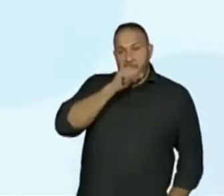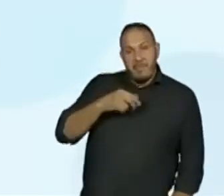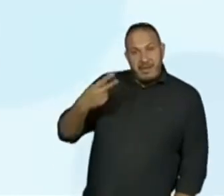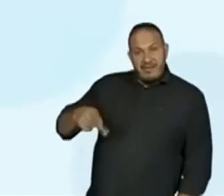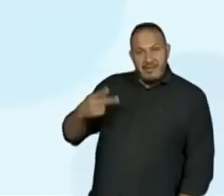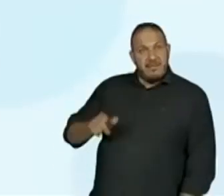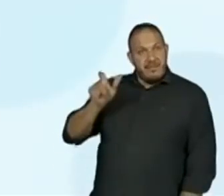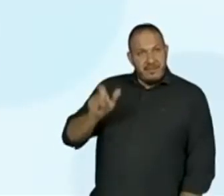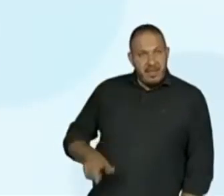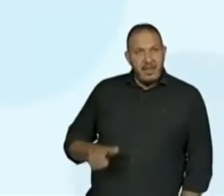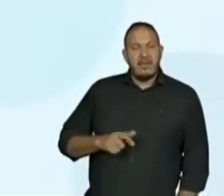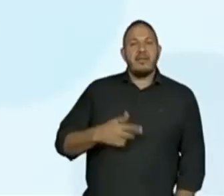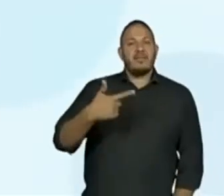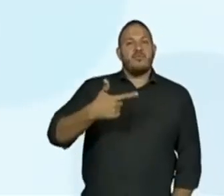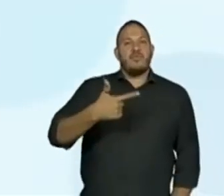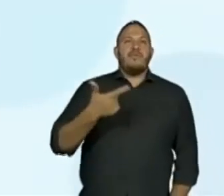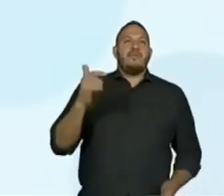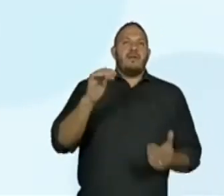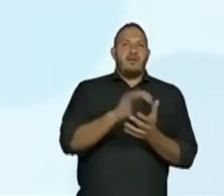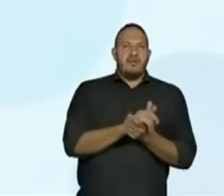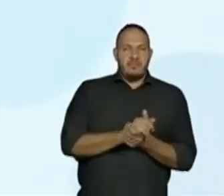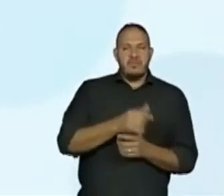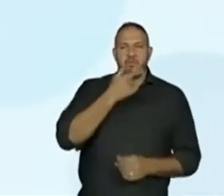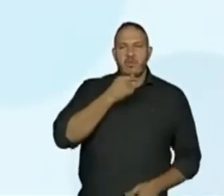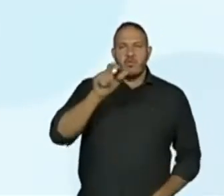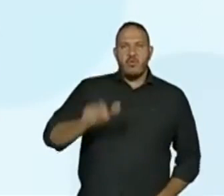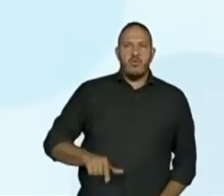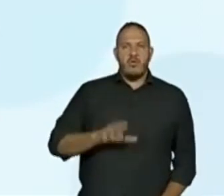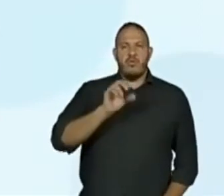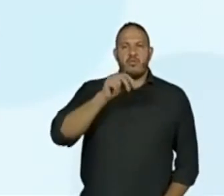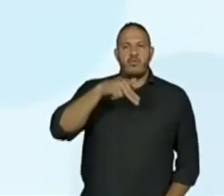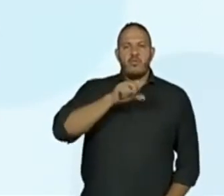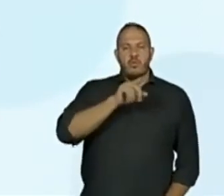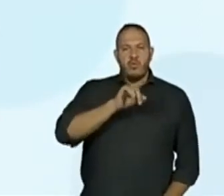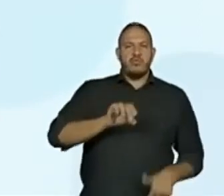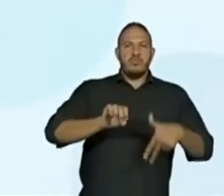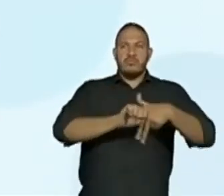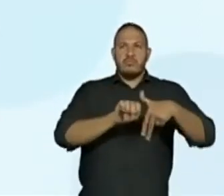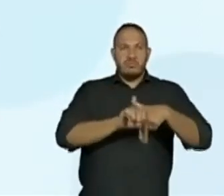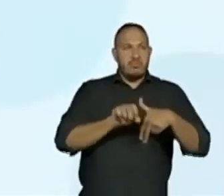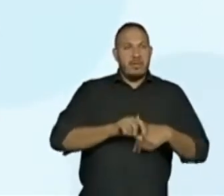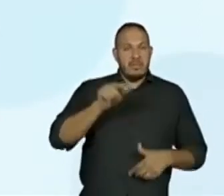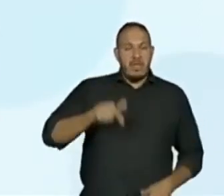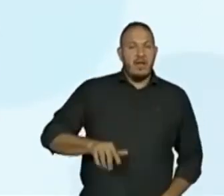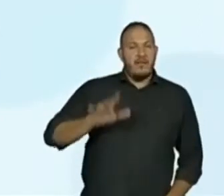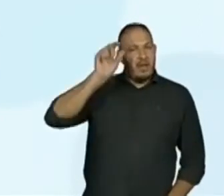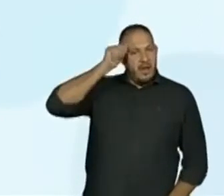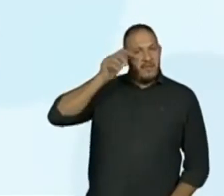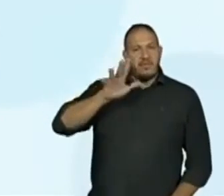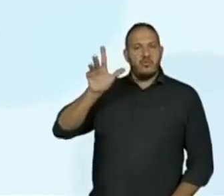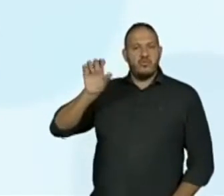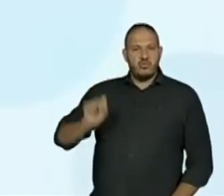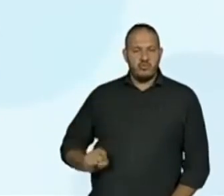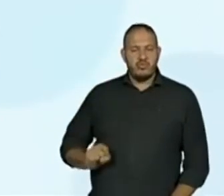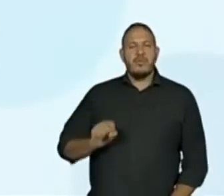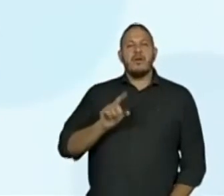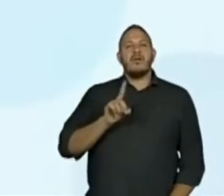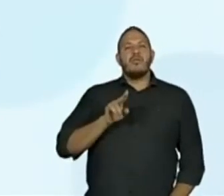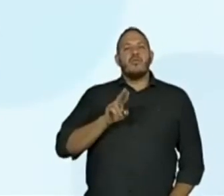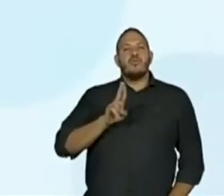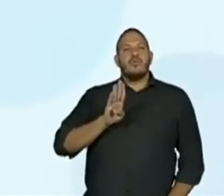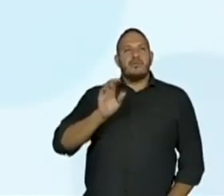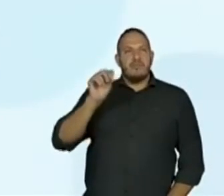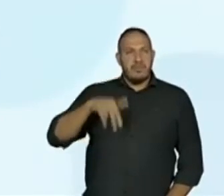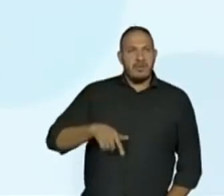Pessoa se casa pela segunda vez com um cônsul que estava em Durban, África do Sul, como cônsul